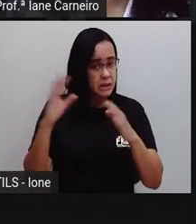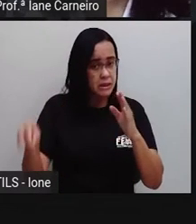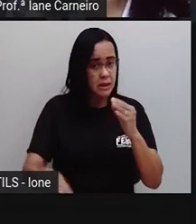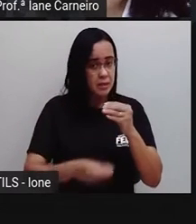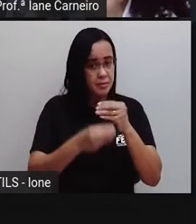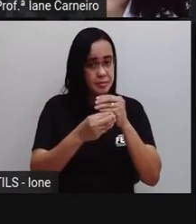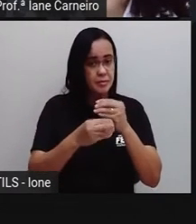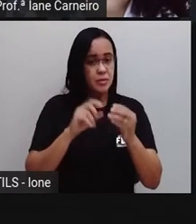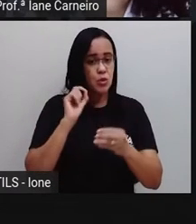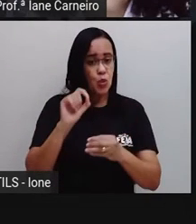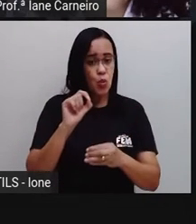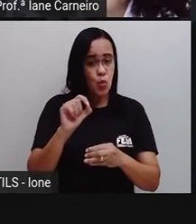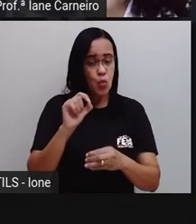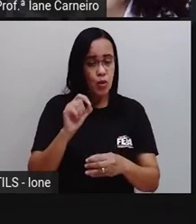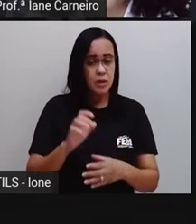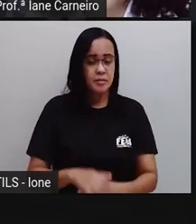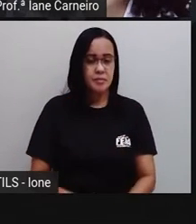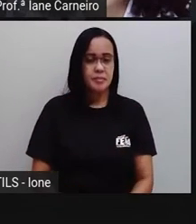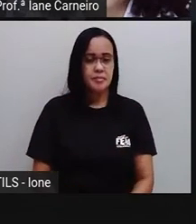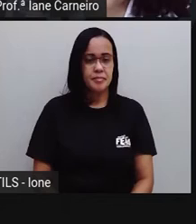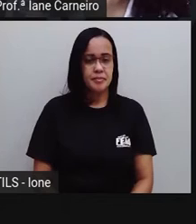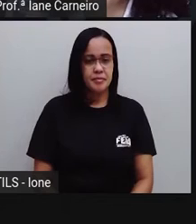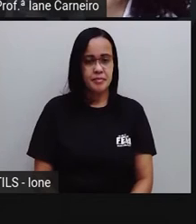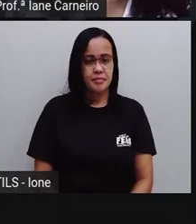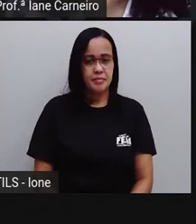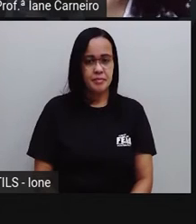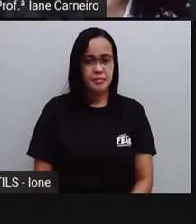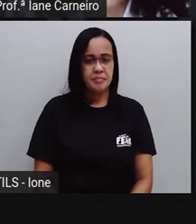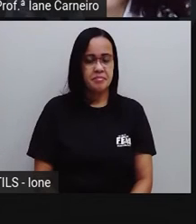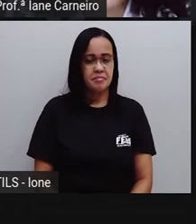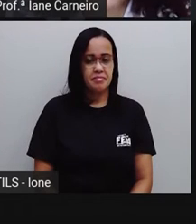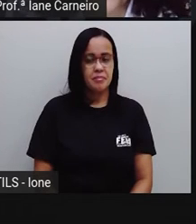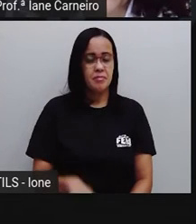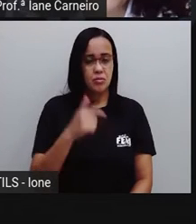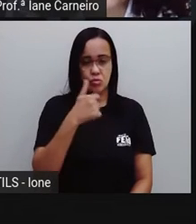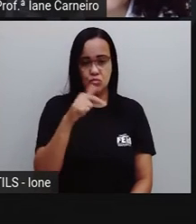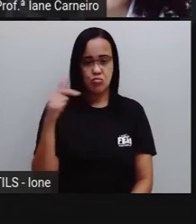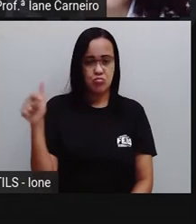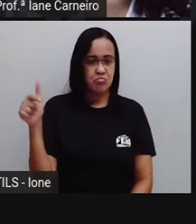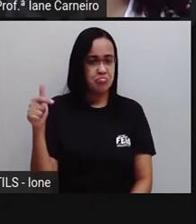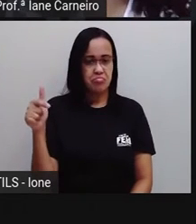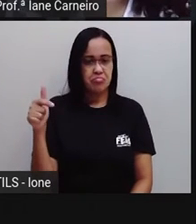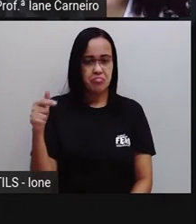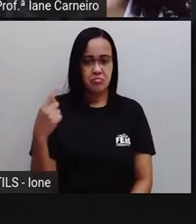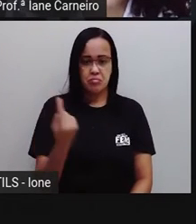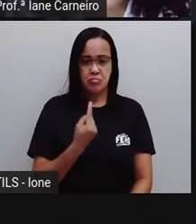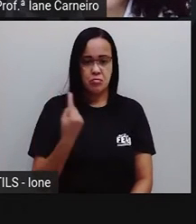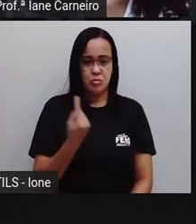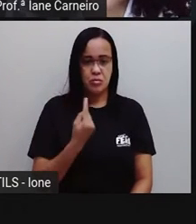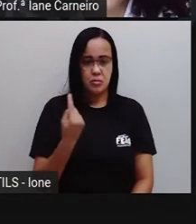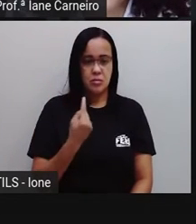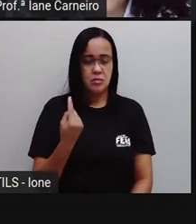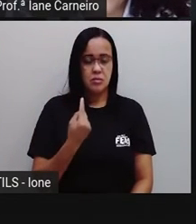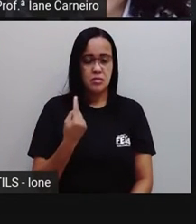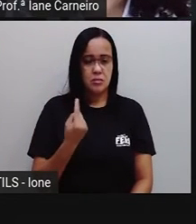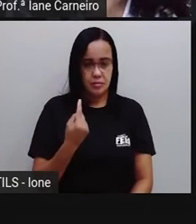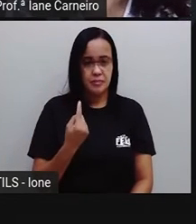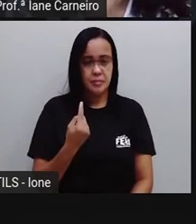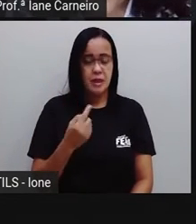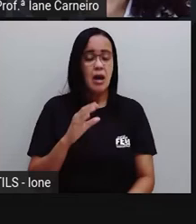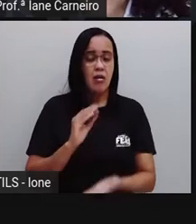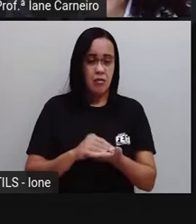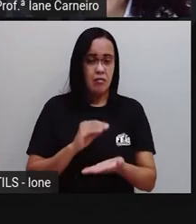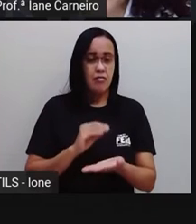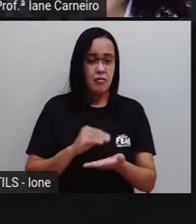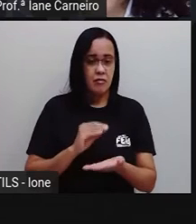letra T não é uma sílaba, ela não pode formar uma sílaba. Então, tá faltando ali uma letrinha, né?